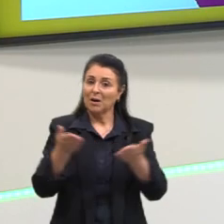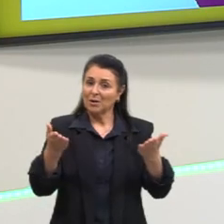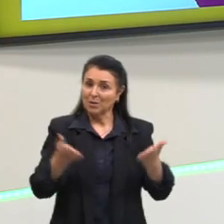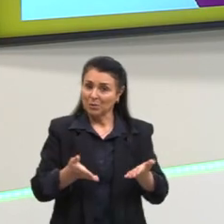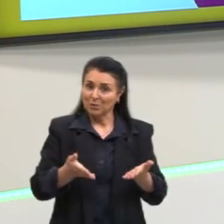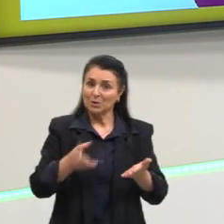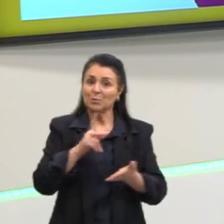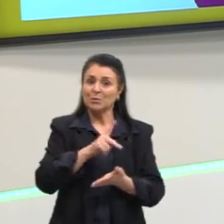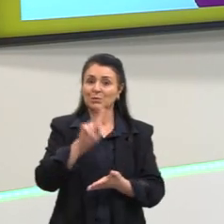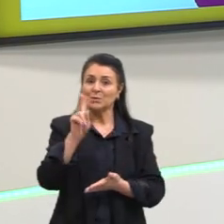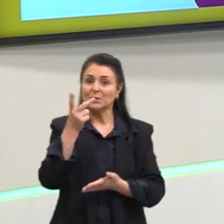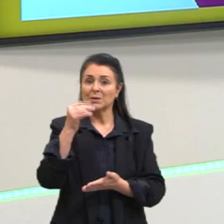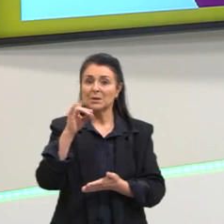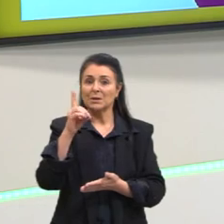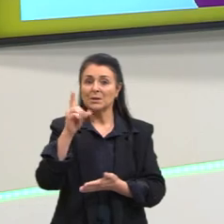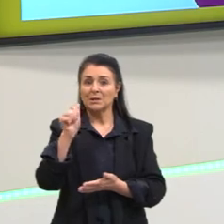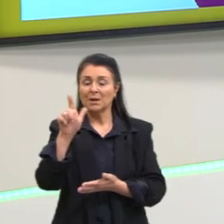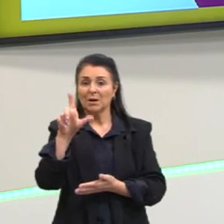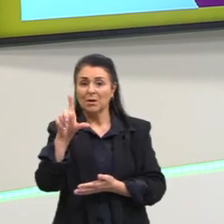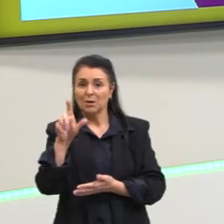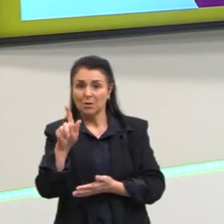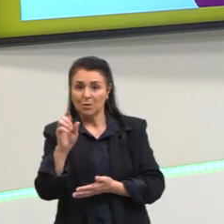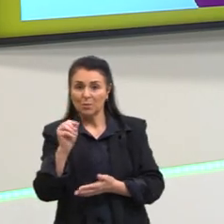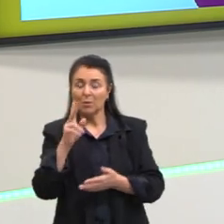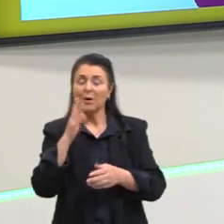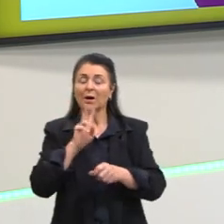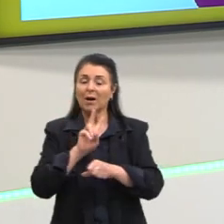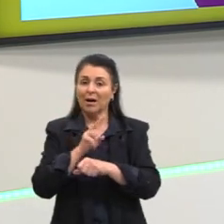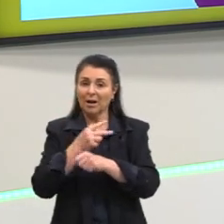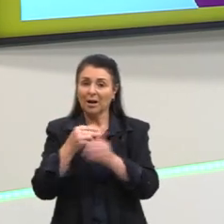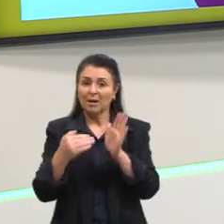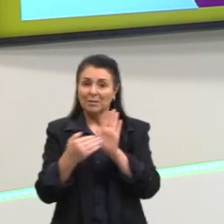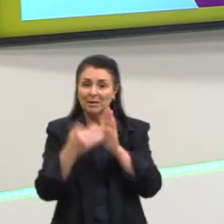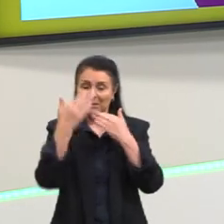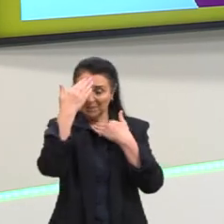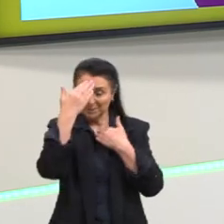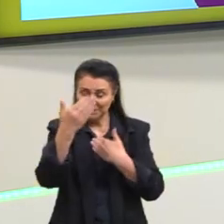Eu sou o professor Hidalgo, agradeço a atenção de todos. Até a próxima Feito.